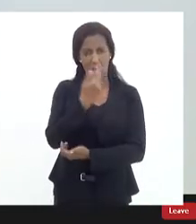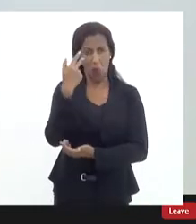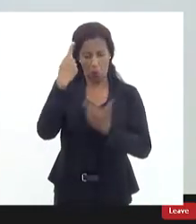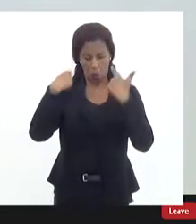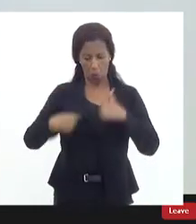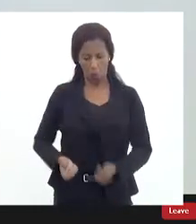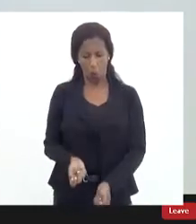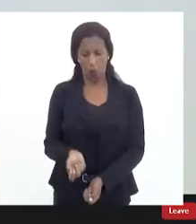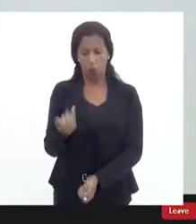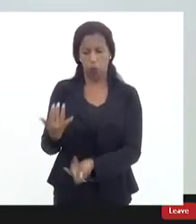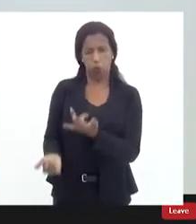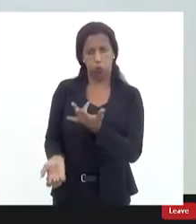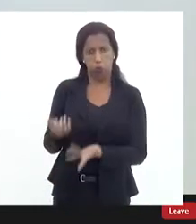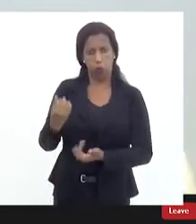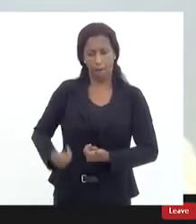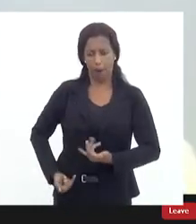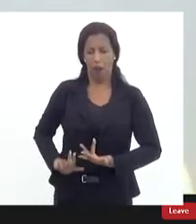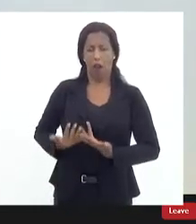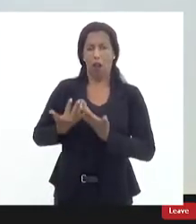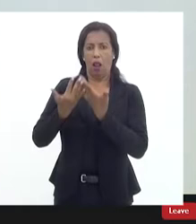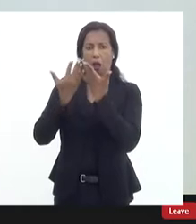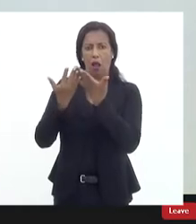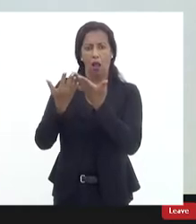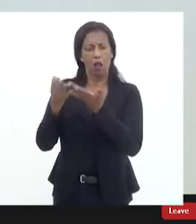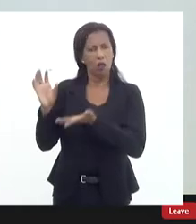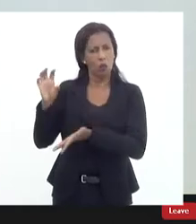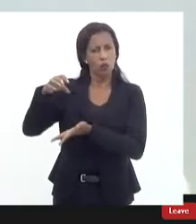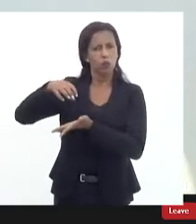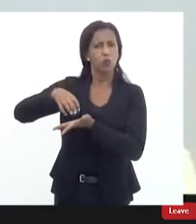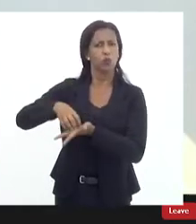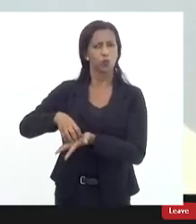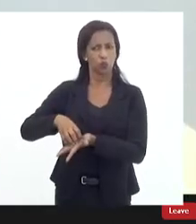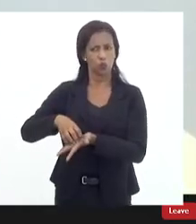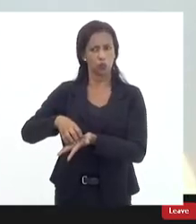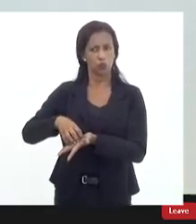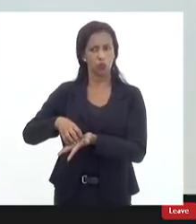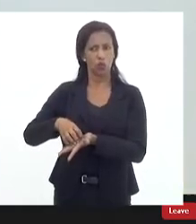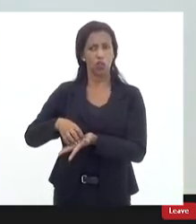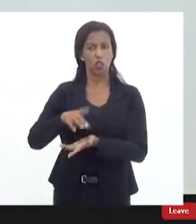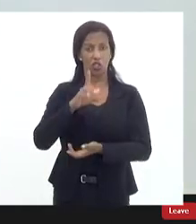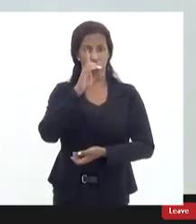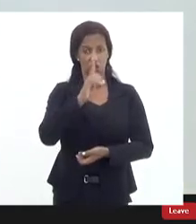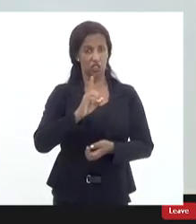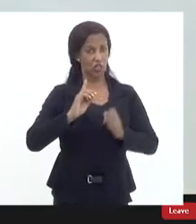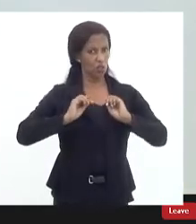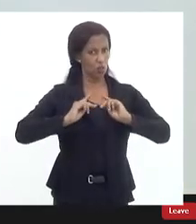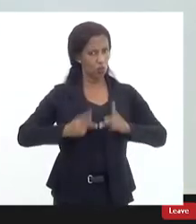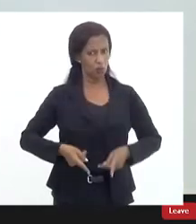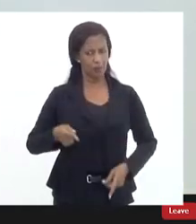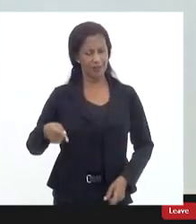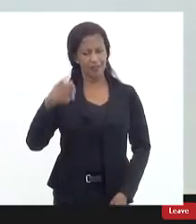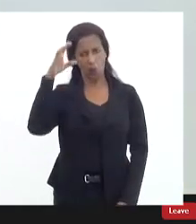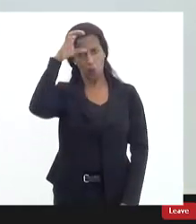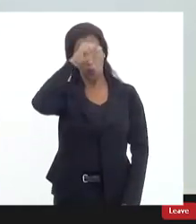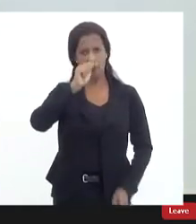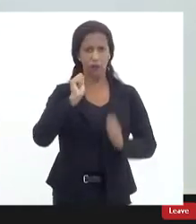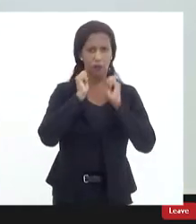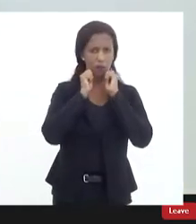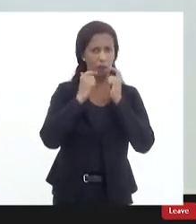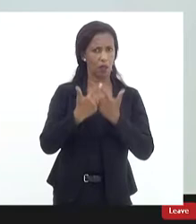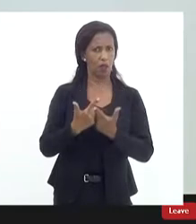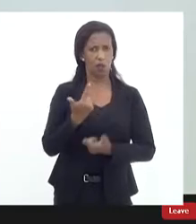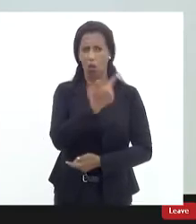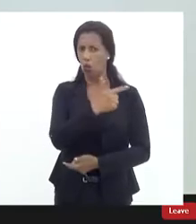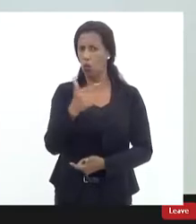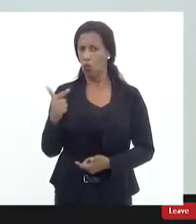encontrado na Via Light e o núcleo de defesa dos direitos humanos nessa compreensão da alerja de que não